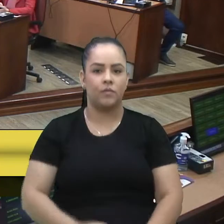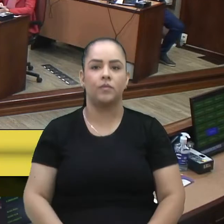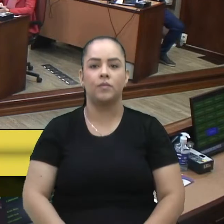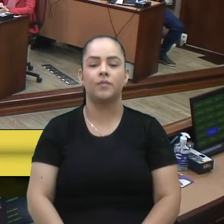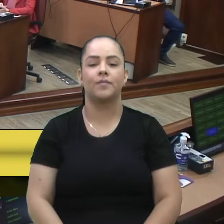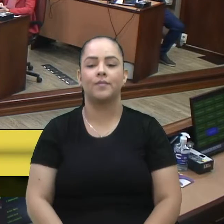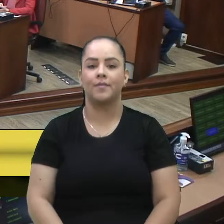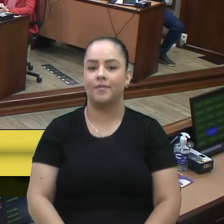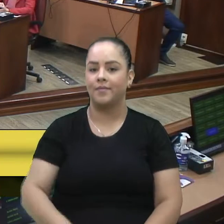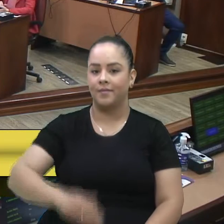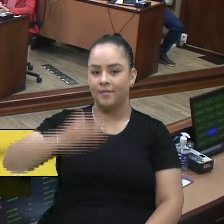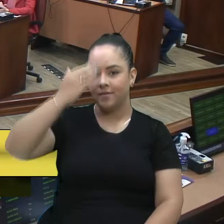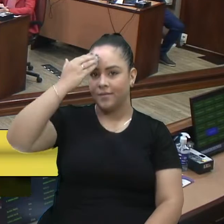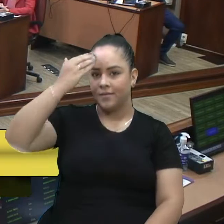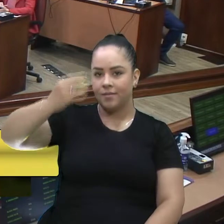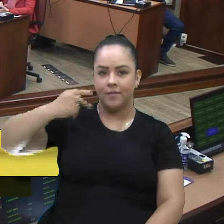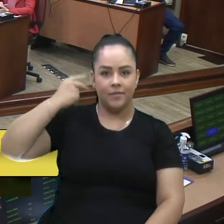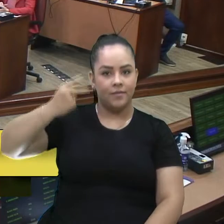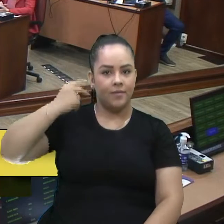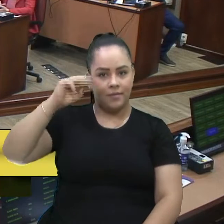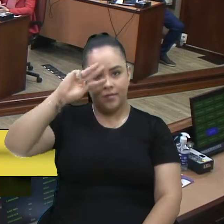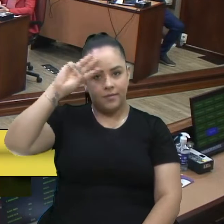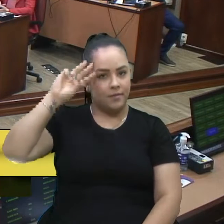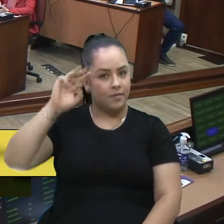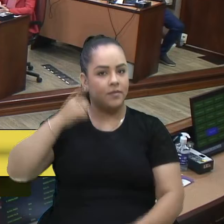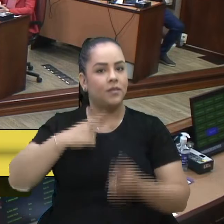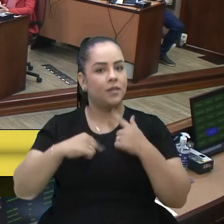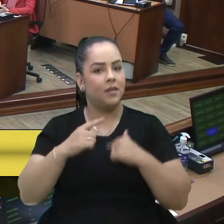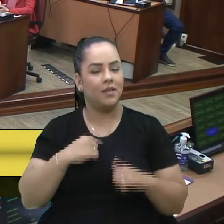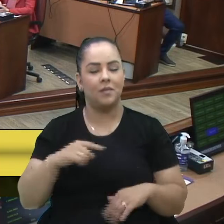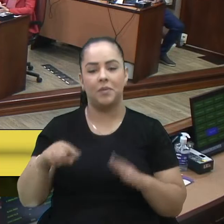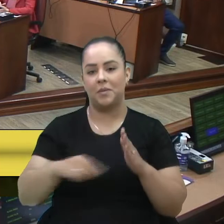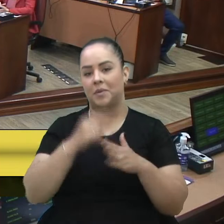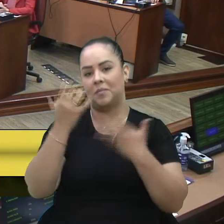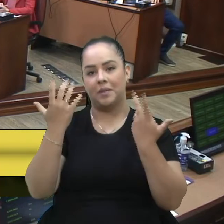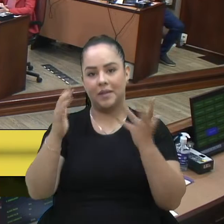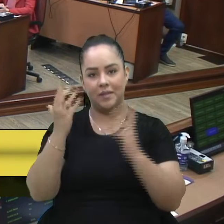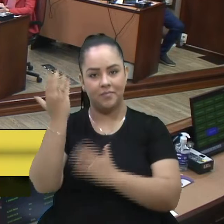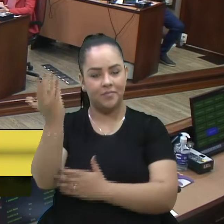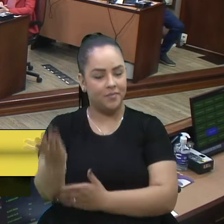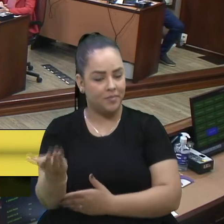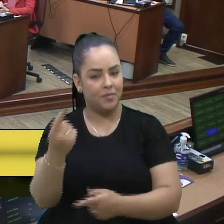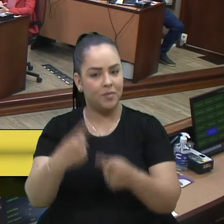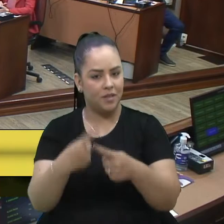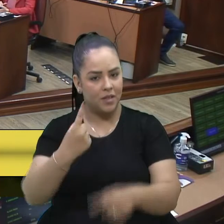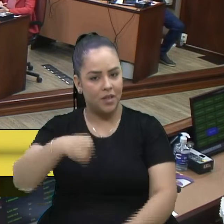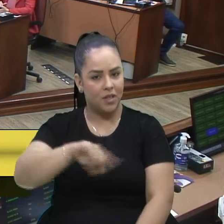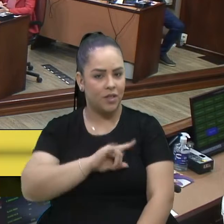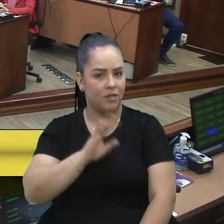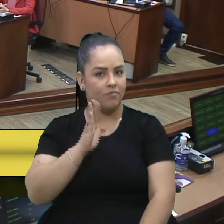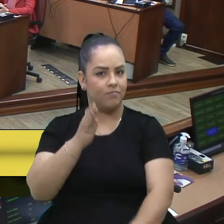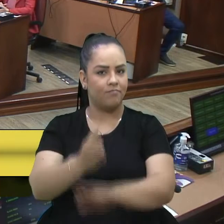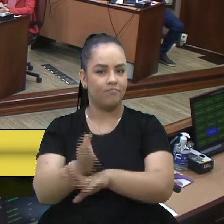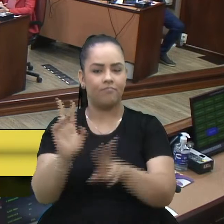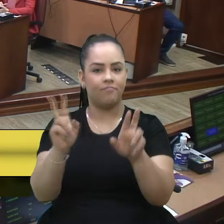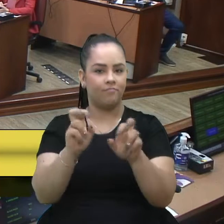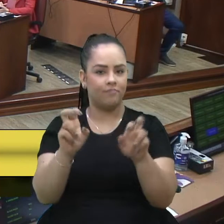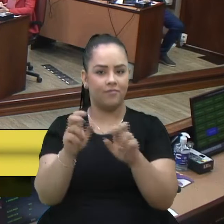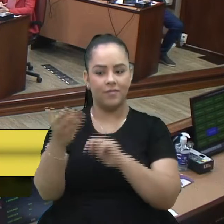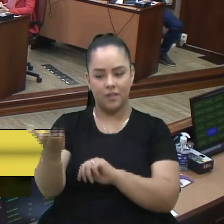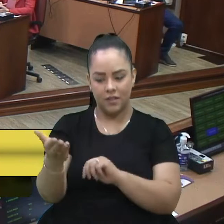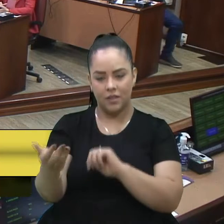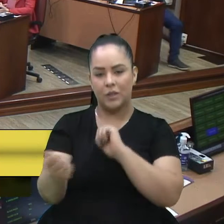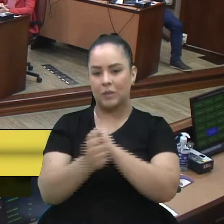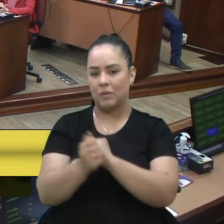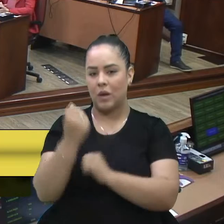Obrigado pela parte, vereador Valim. Gostaria de, primeiro, parabenizar o senhor, porque a gente trouxe esse tema. O senhor, alguns vereadores,